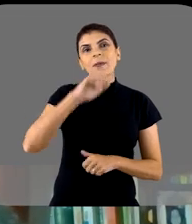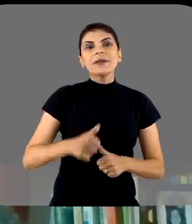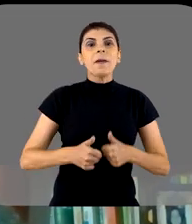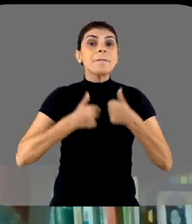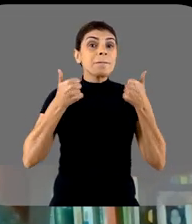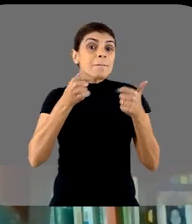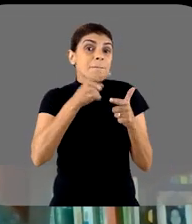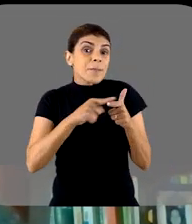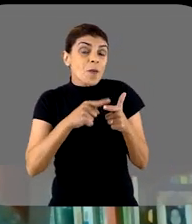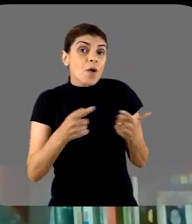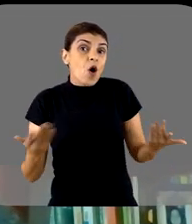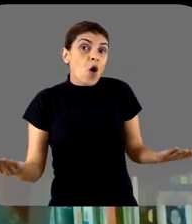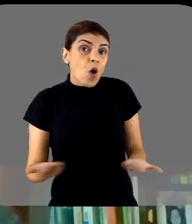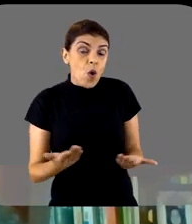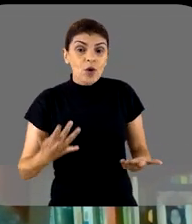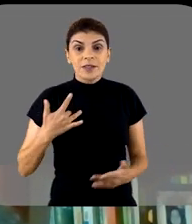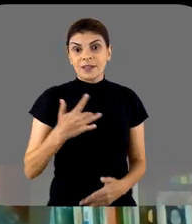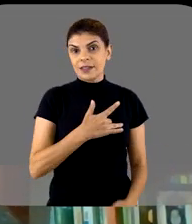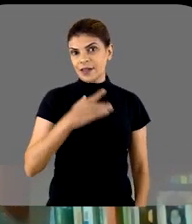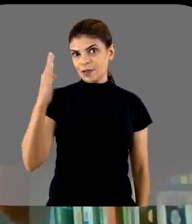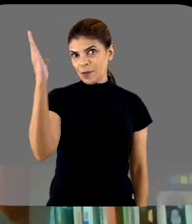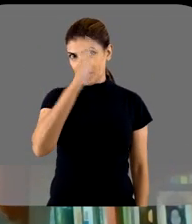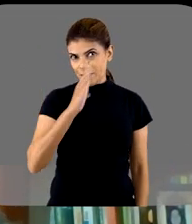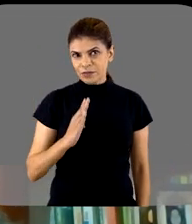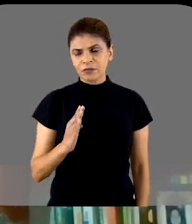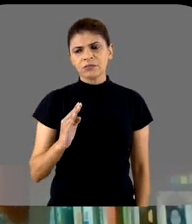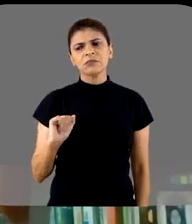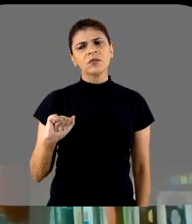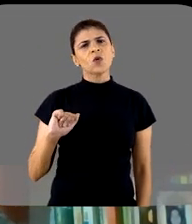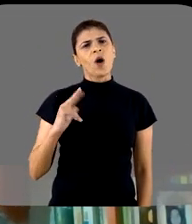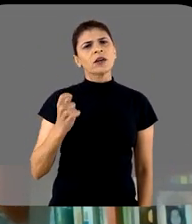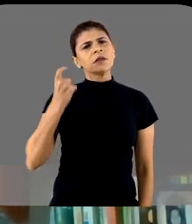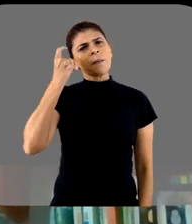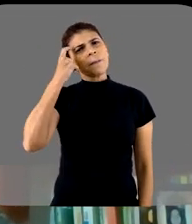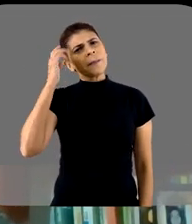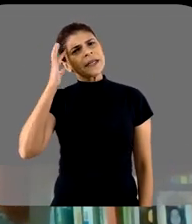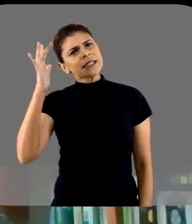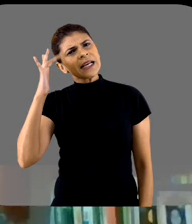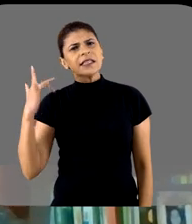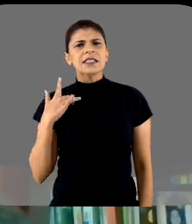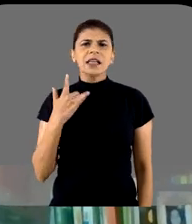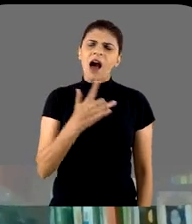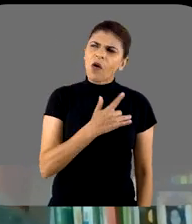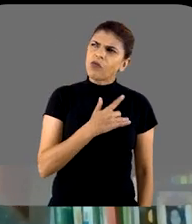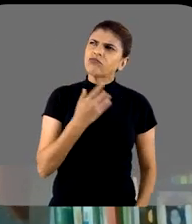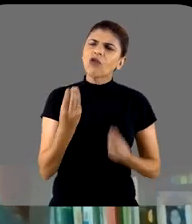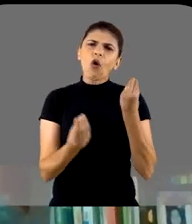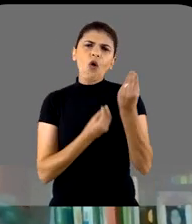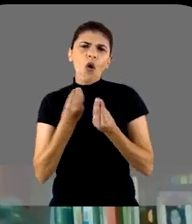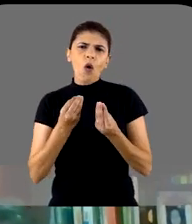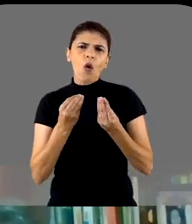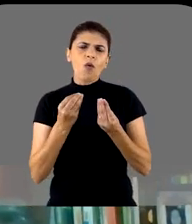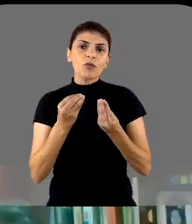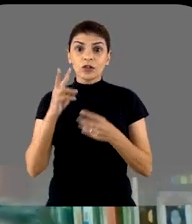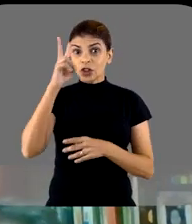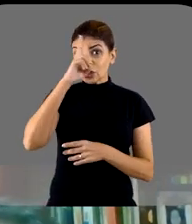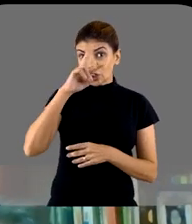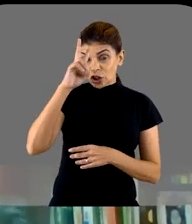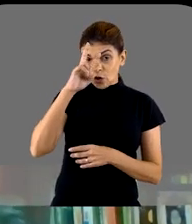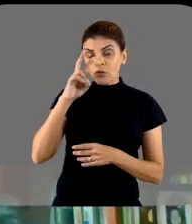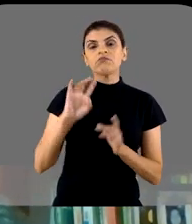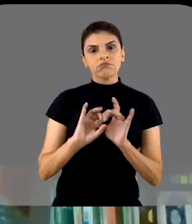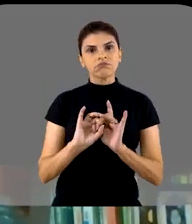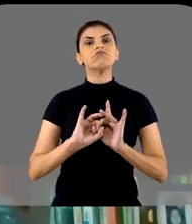melhor os problemas de hoje da saúde no Brasil. Eu acho que pensar a questão da saúde de forma histórica